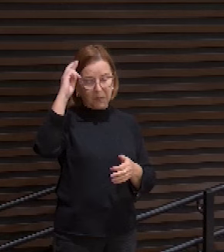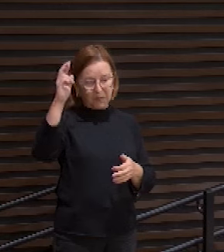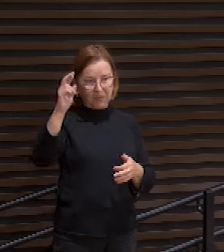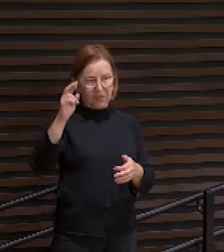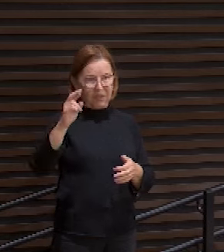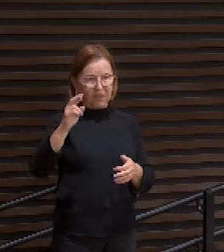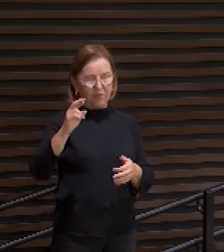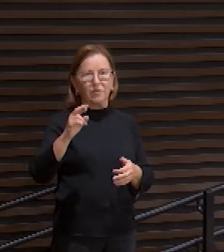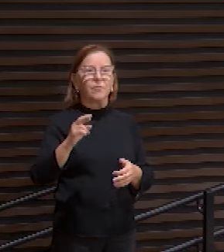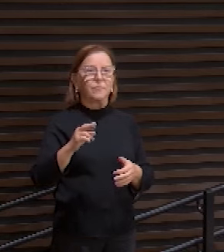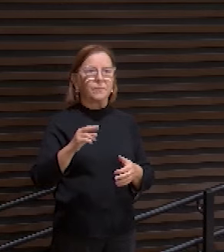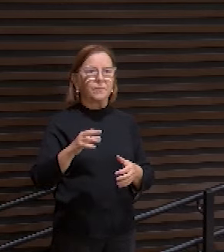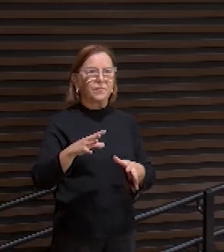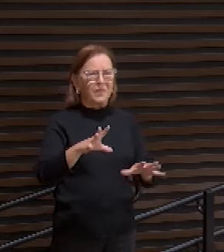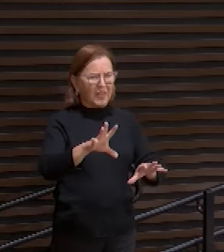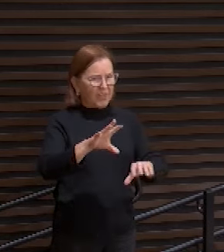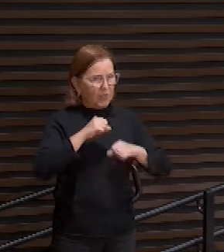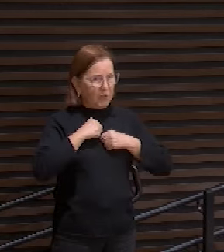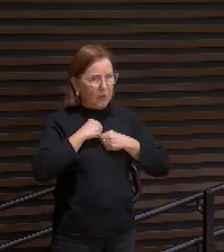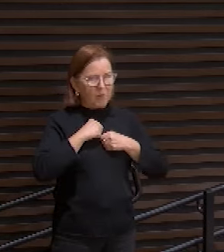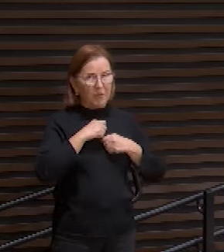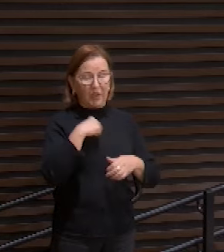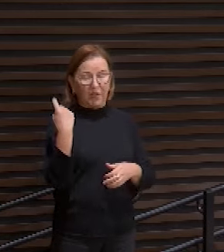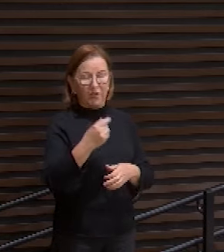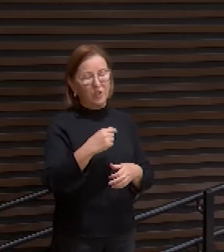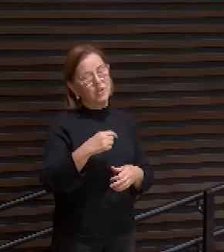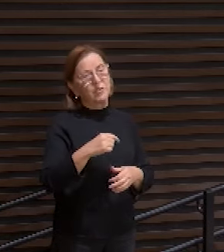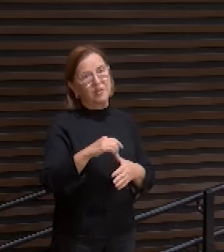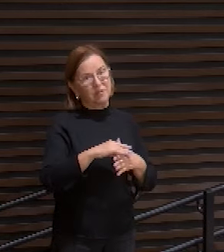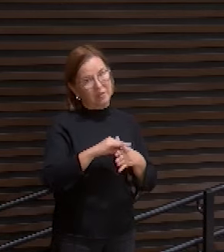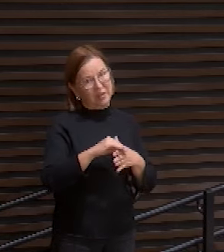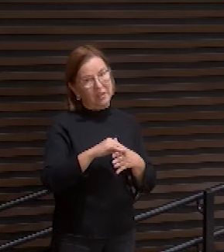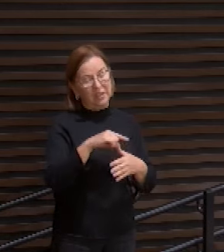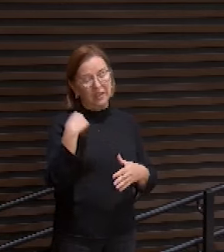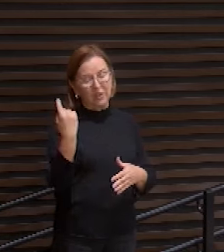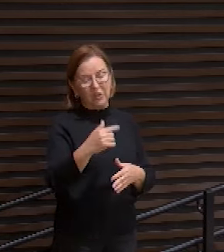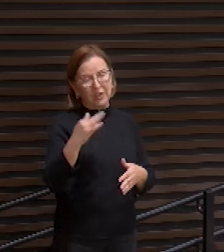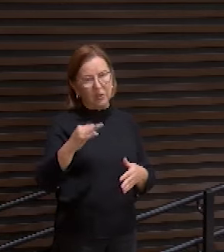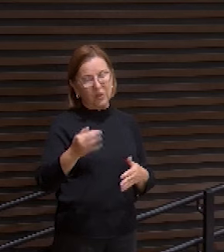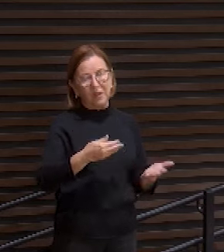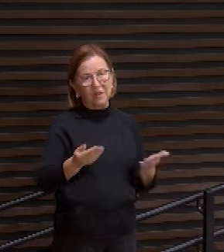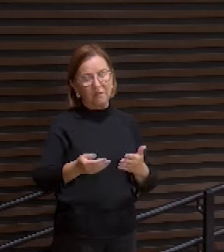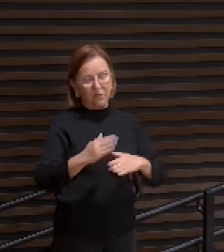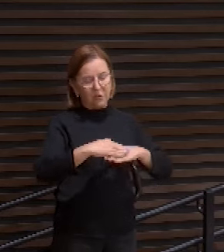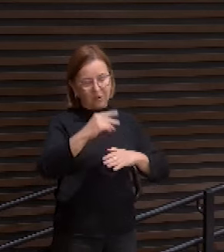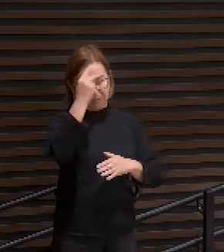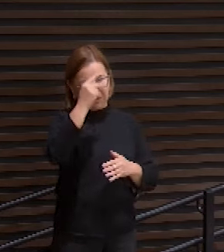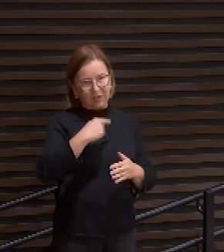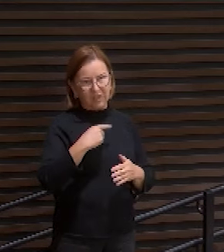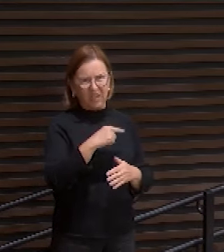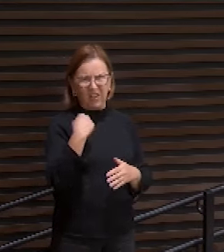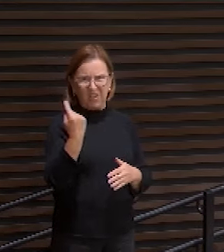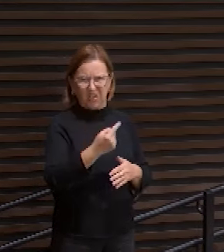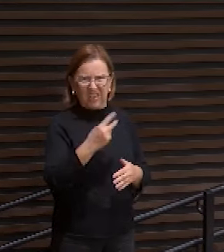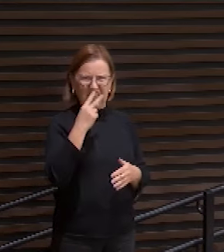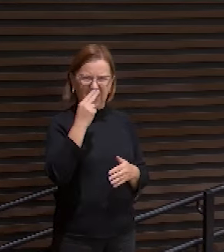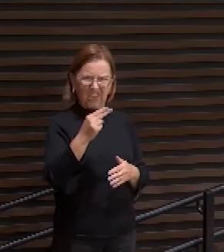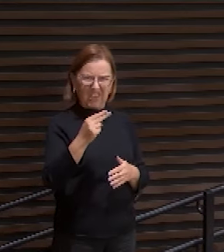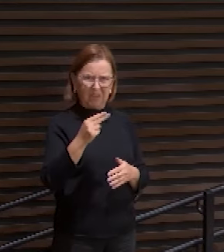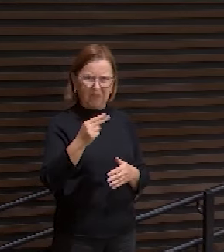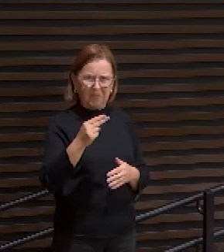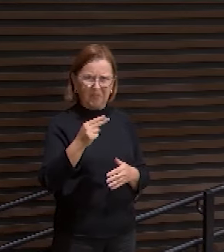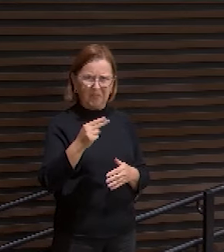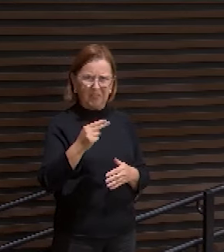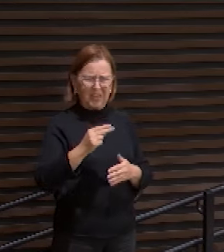enfermidades e as nossas dores levou sobre si. E nós o reputávamos por aflito,